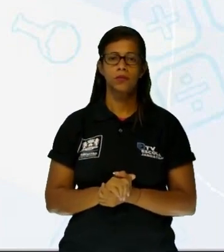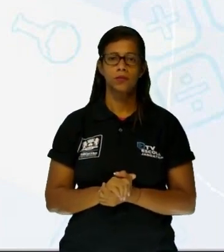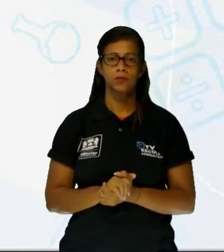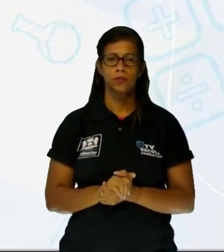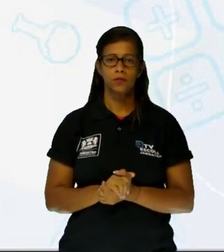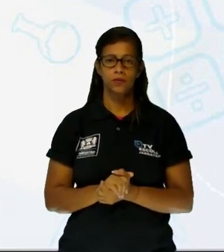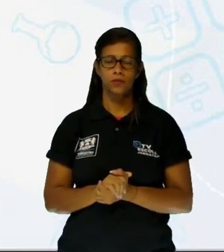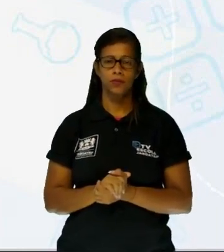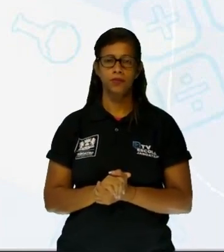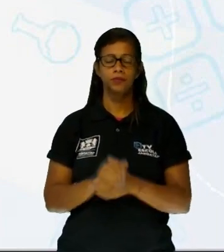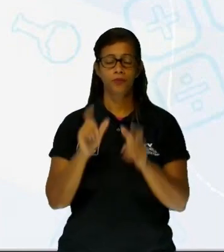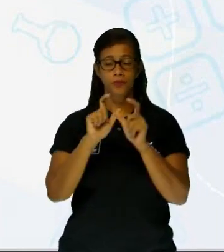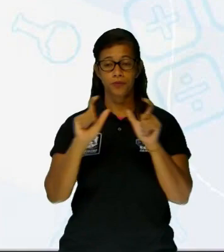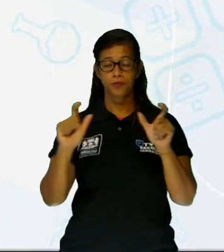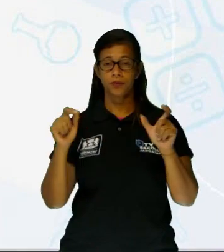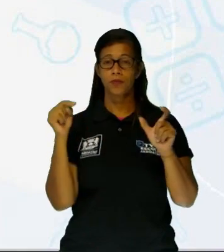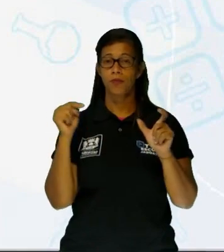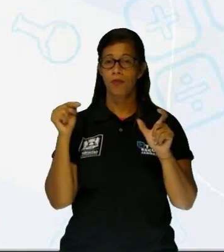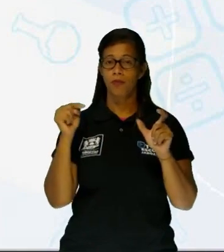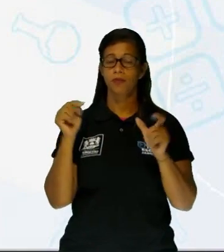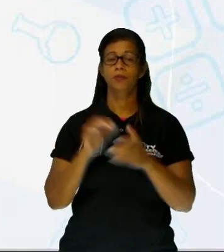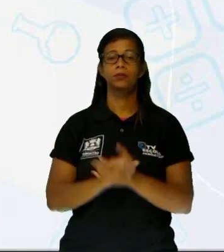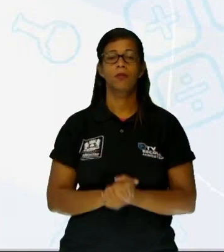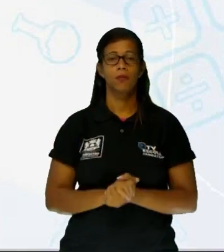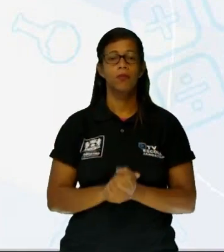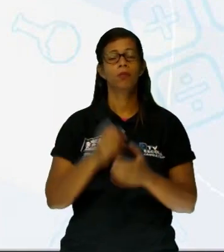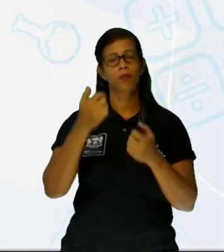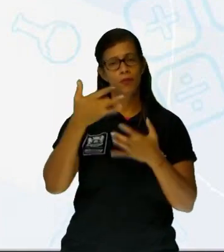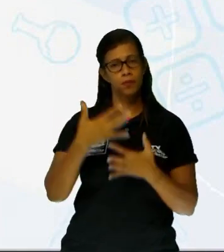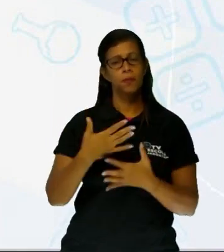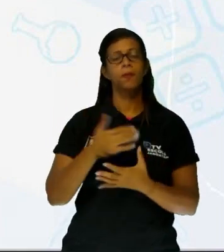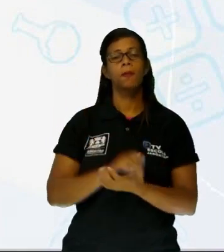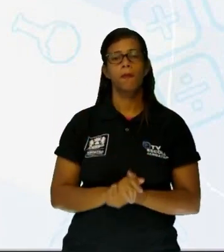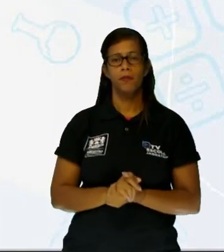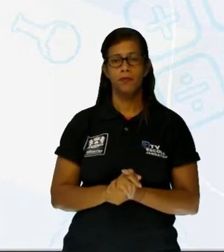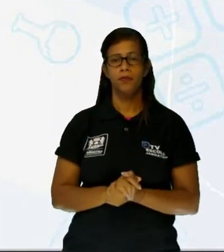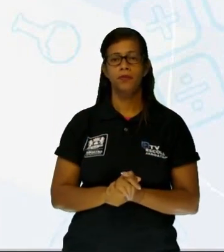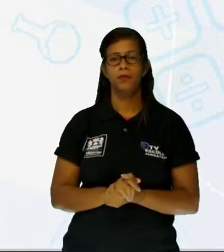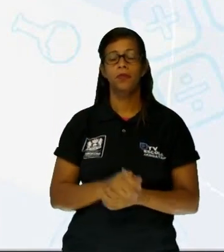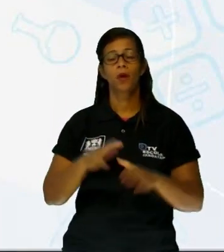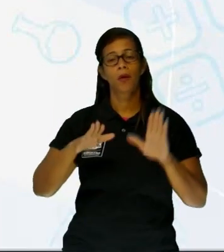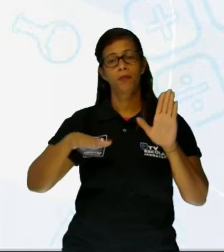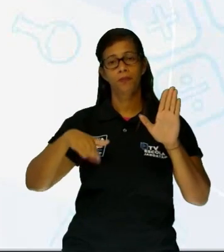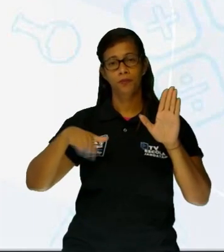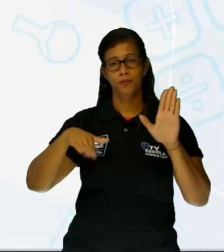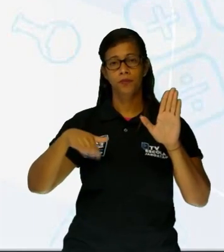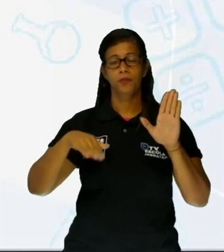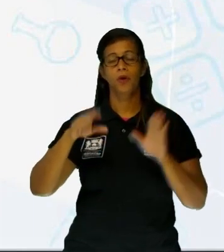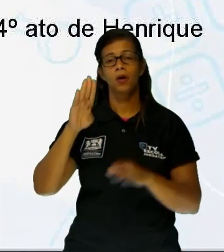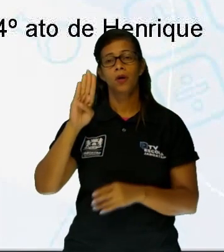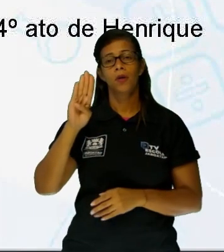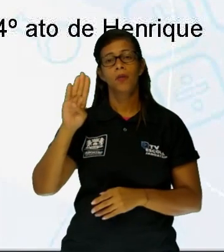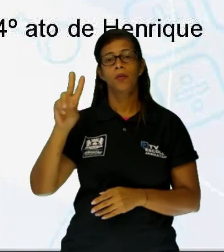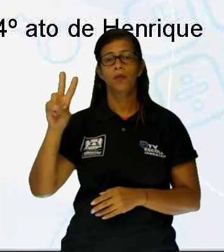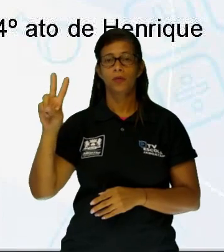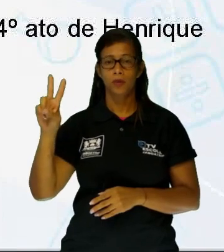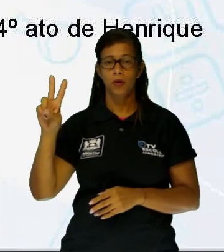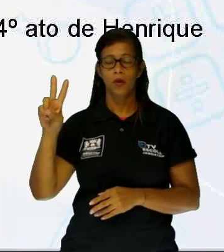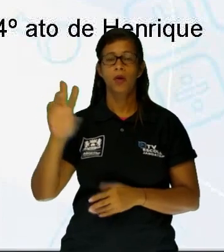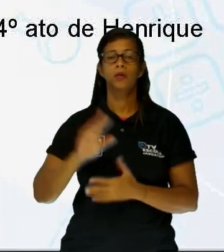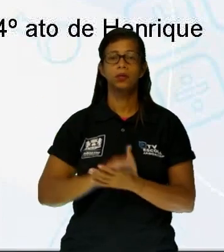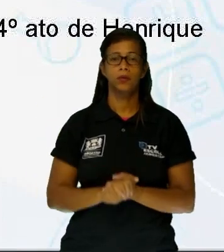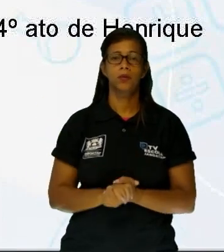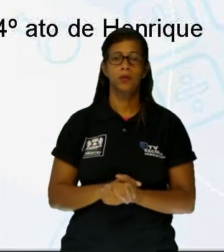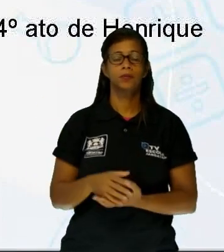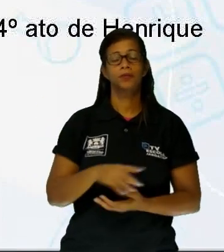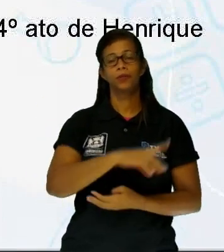personificação também, porque ele falou que a para de boa viagem amanheceu. Ele diz que ela amanheceu, voltamos